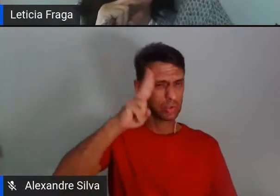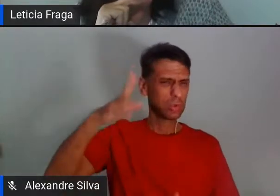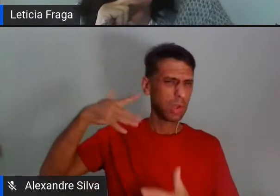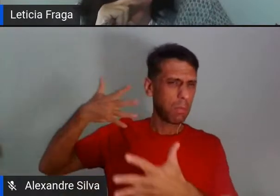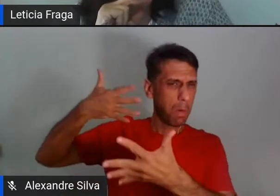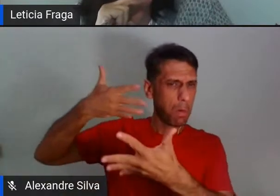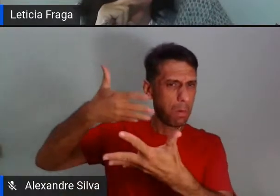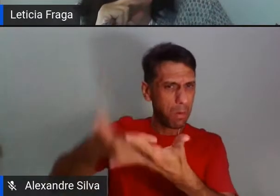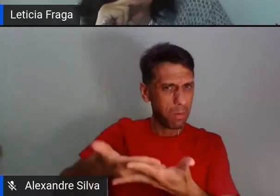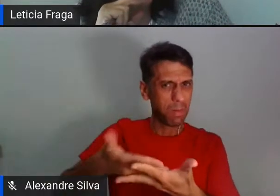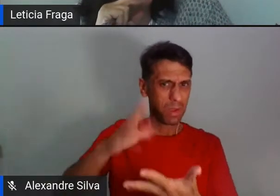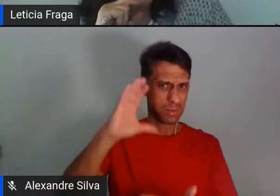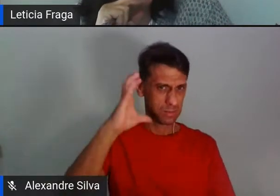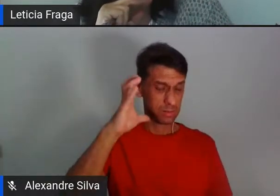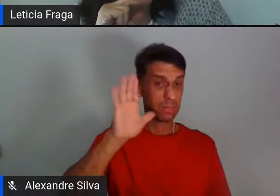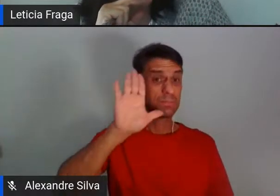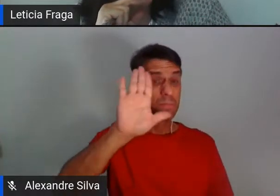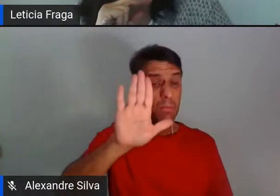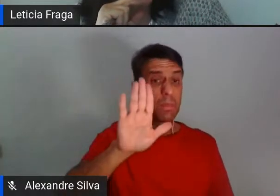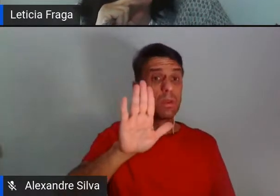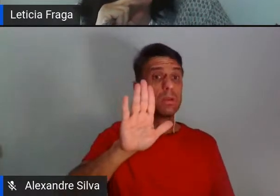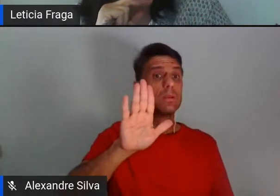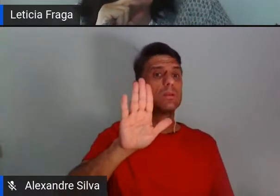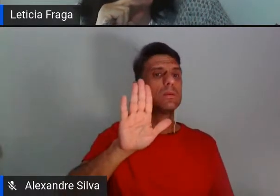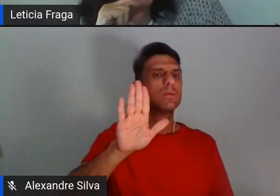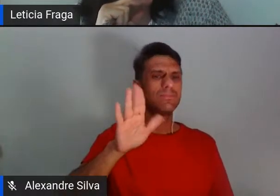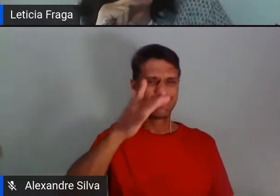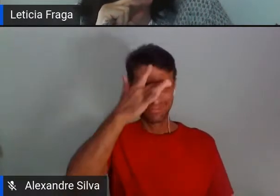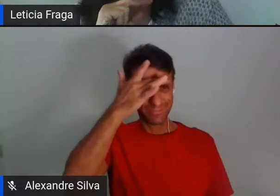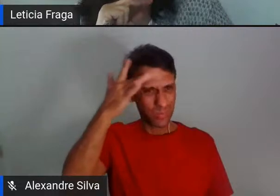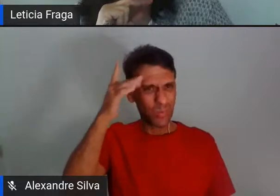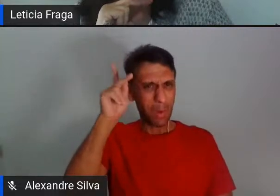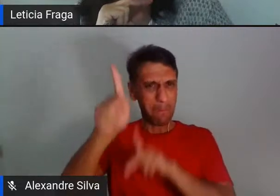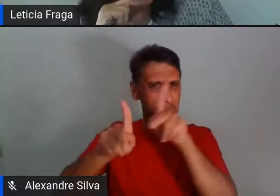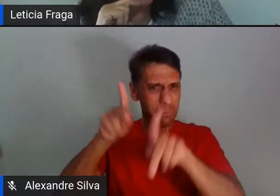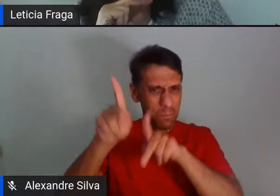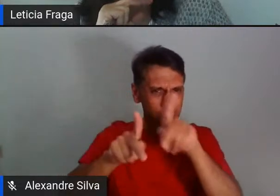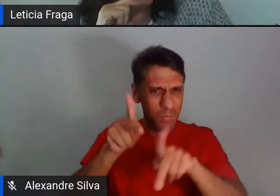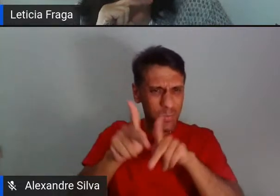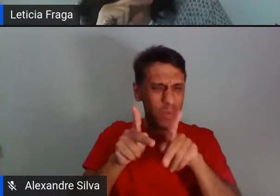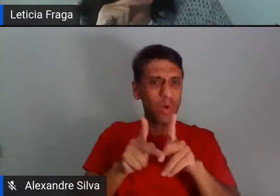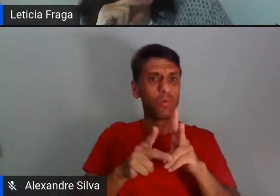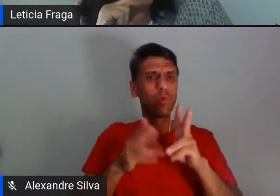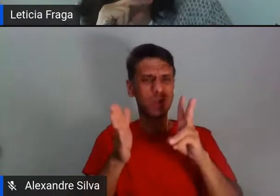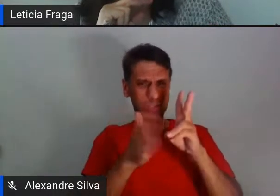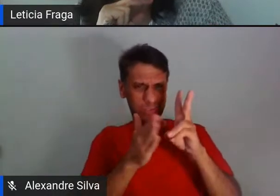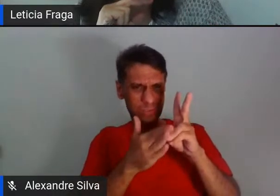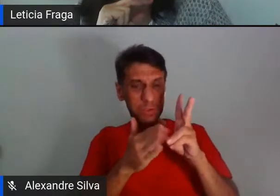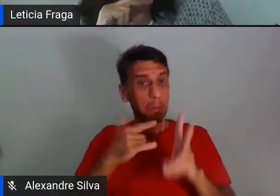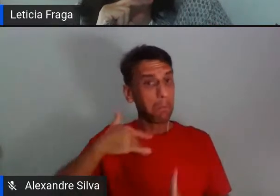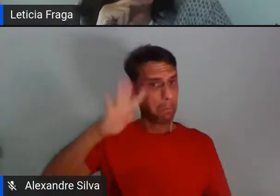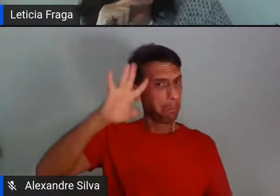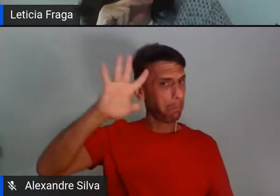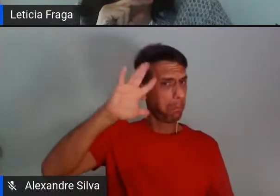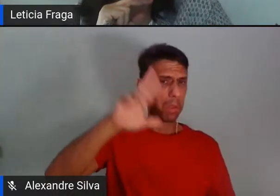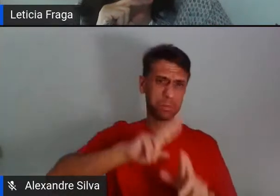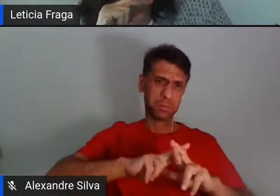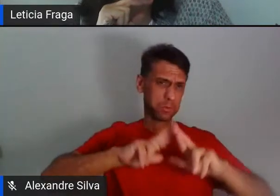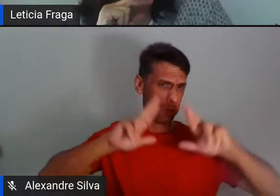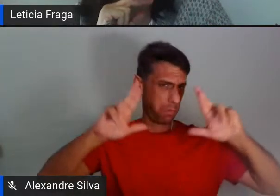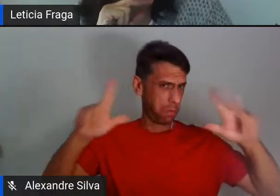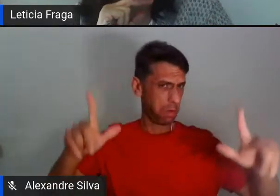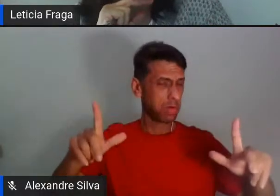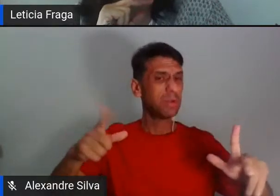E... Só que os povos indígenas não pensam assim. Por mais que a colonização tenha sido e ainda esteja acontecendo e tenha sido e